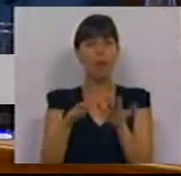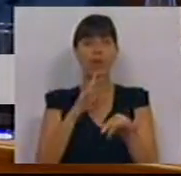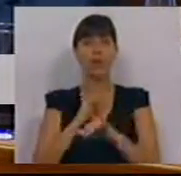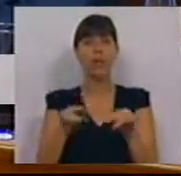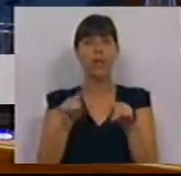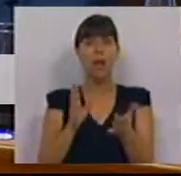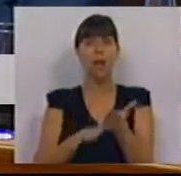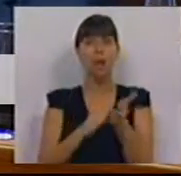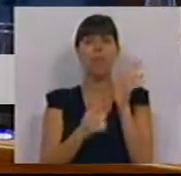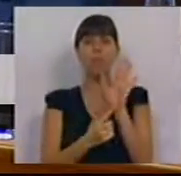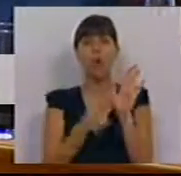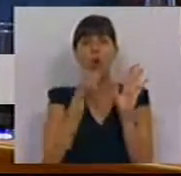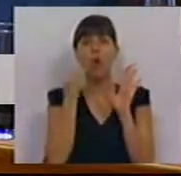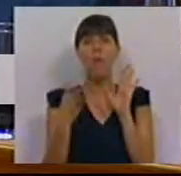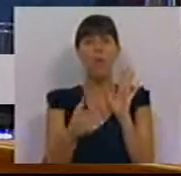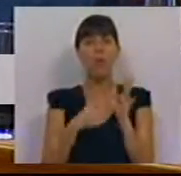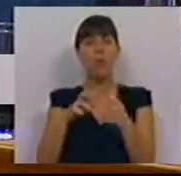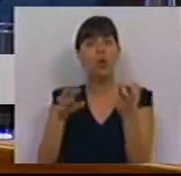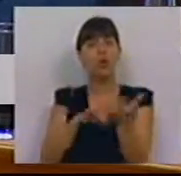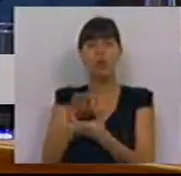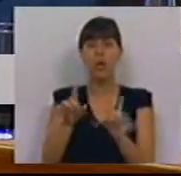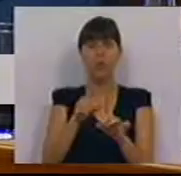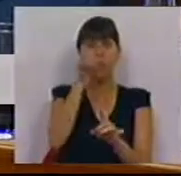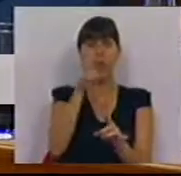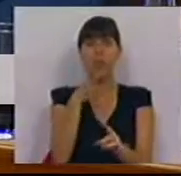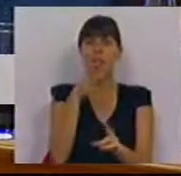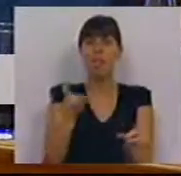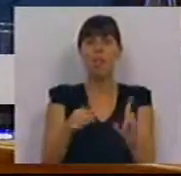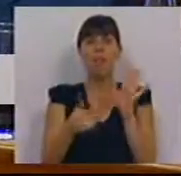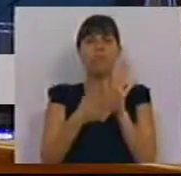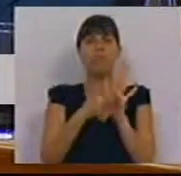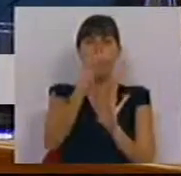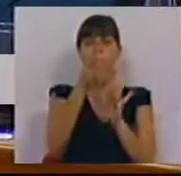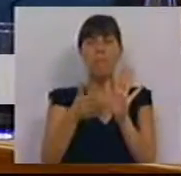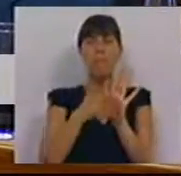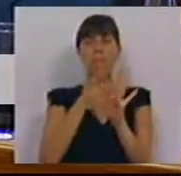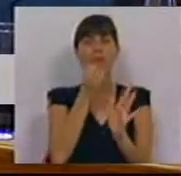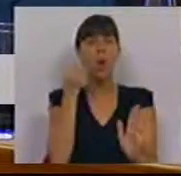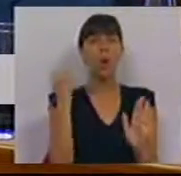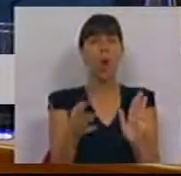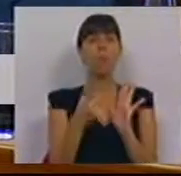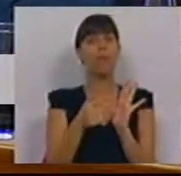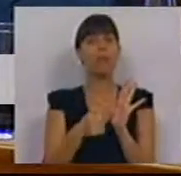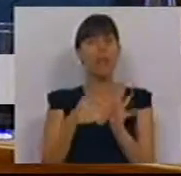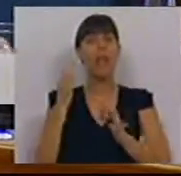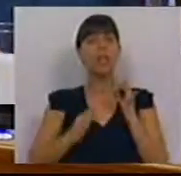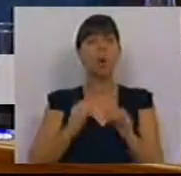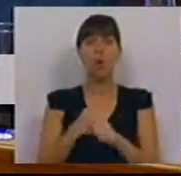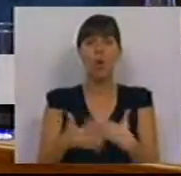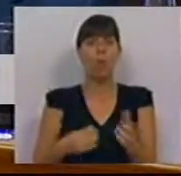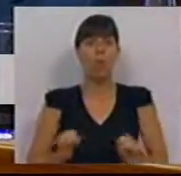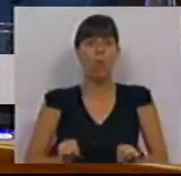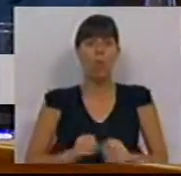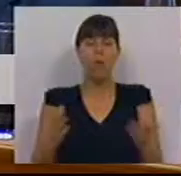isto é a prova por confissão não é os transtornos que Vossa Excelência falou isto é a sua prova por confissão de que os tribunais não